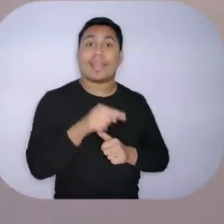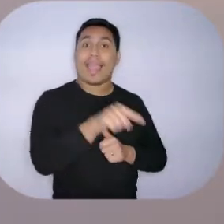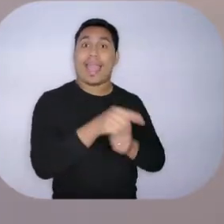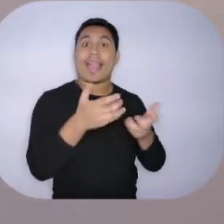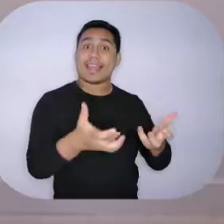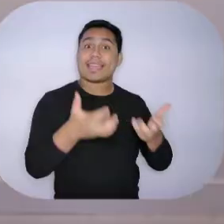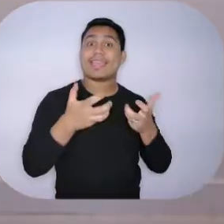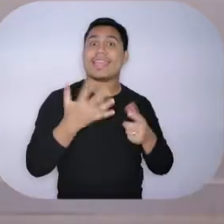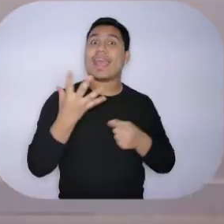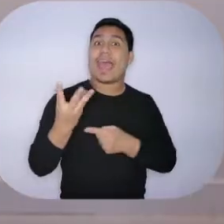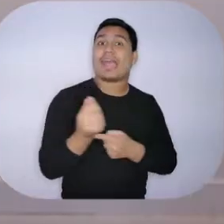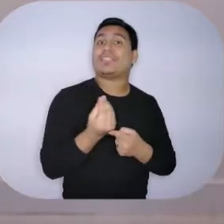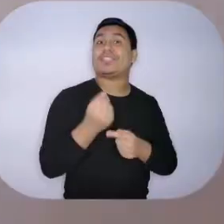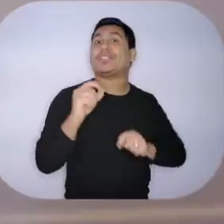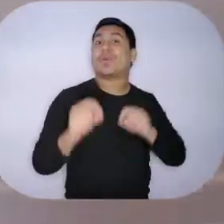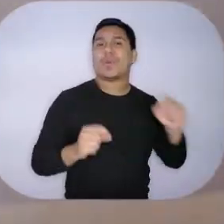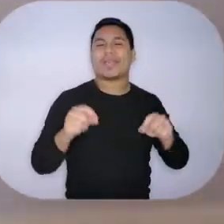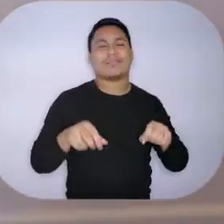pianista.